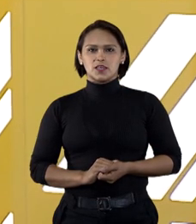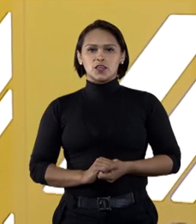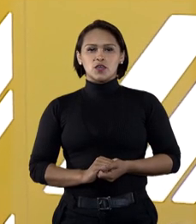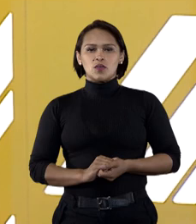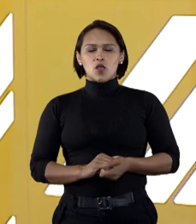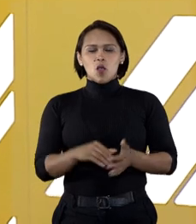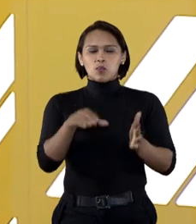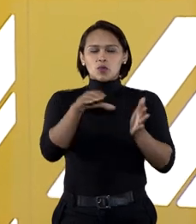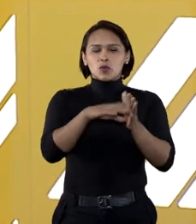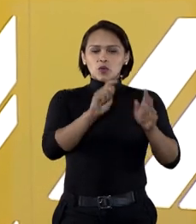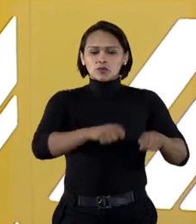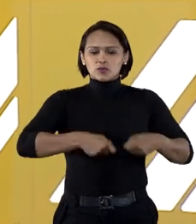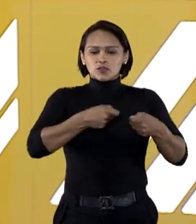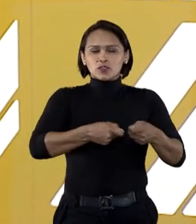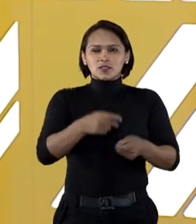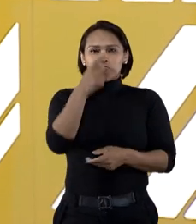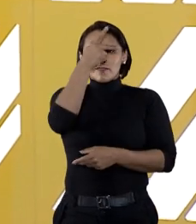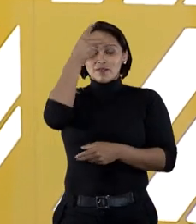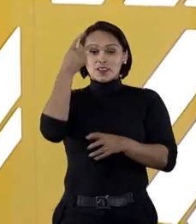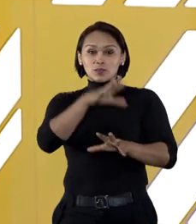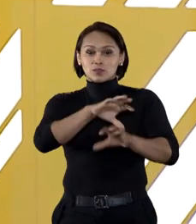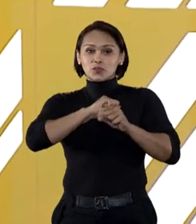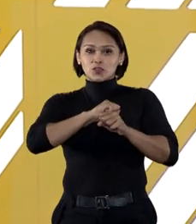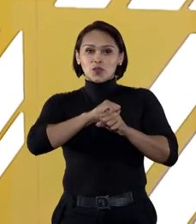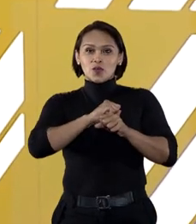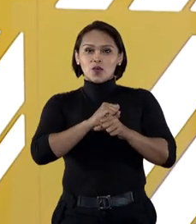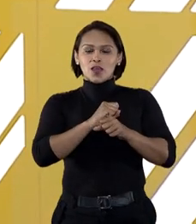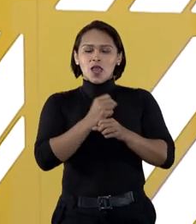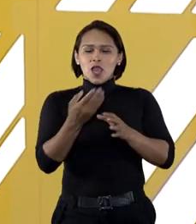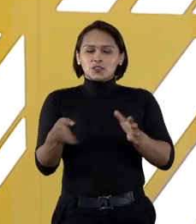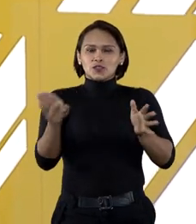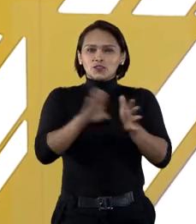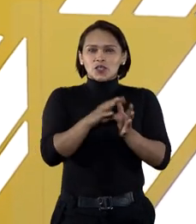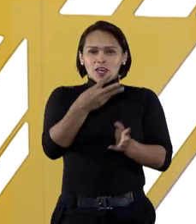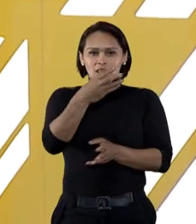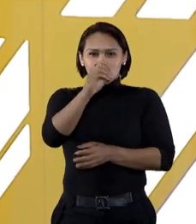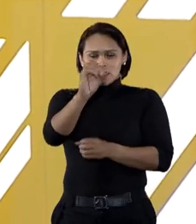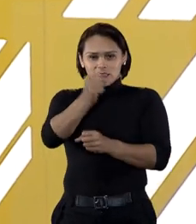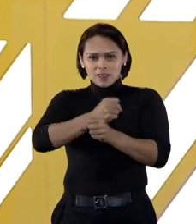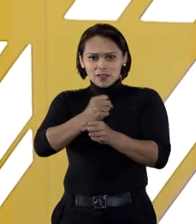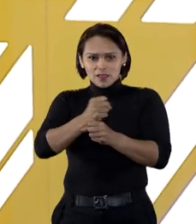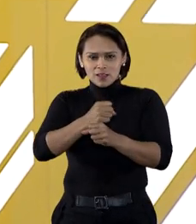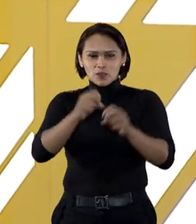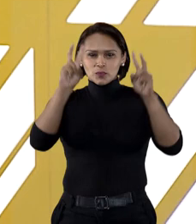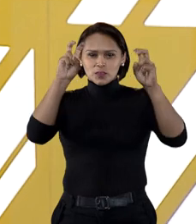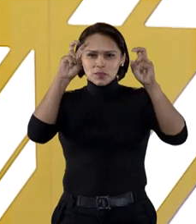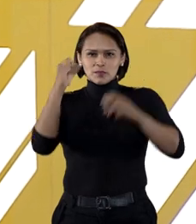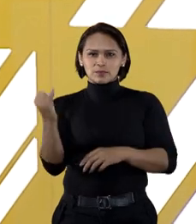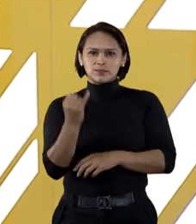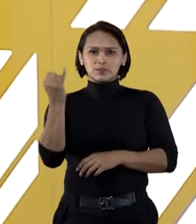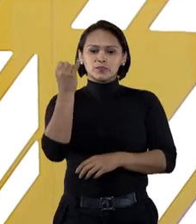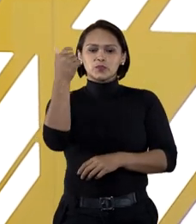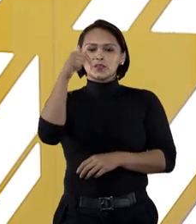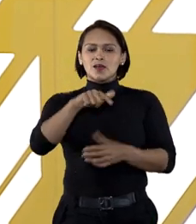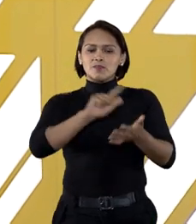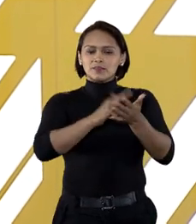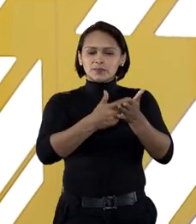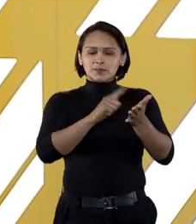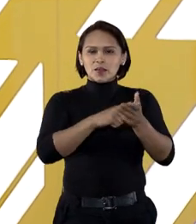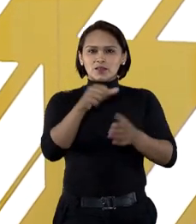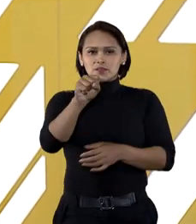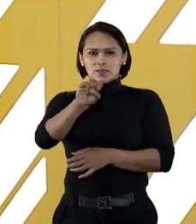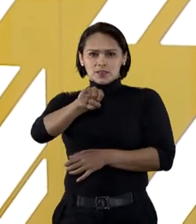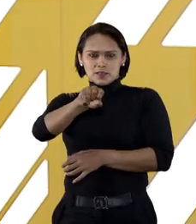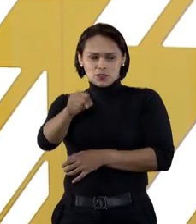O Código de Defesa do Consumidor acaba de completar 30 anos. Tema muito presente na pauta do Superior